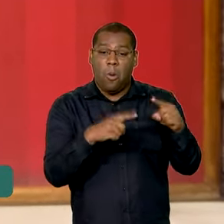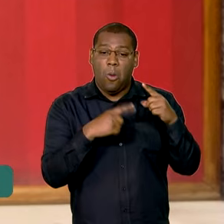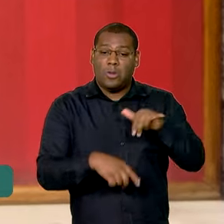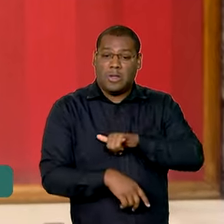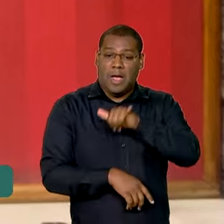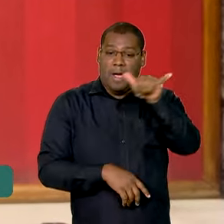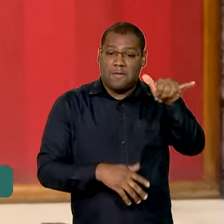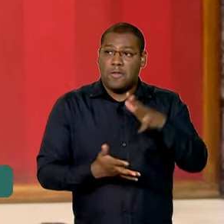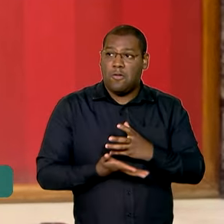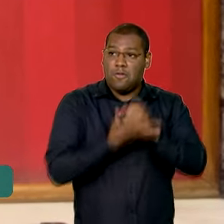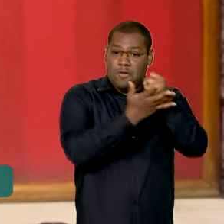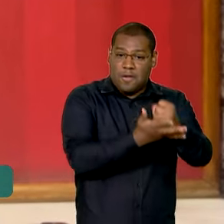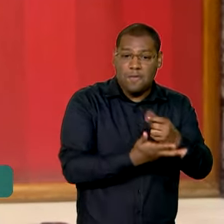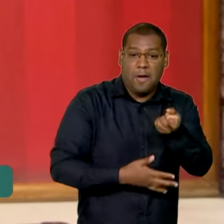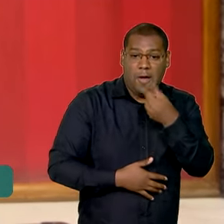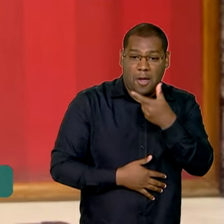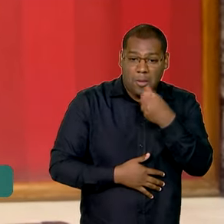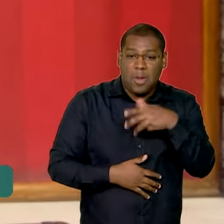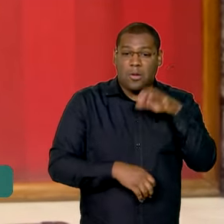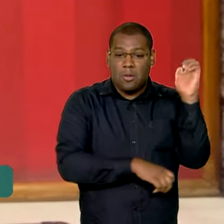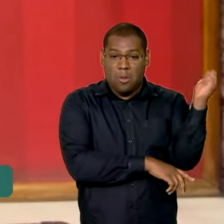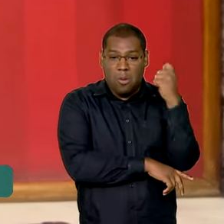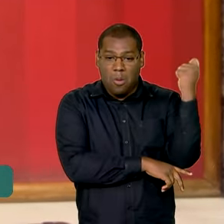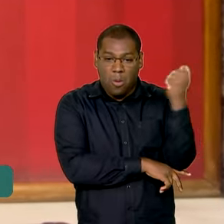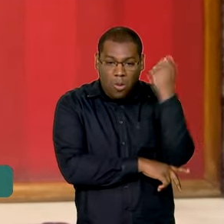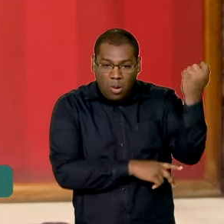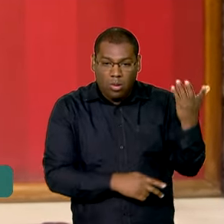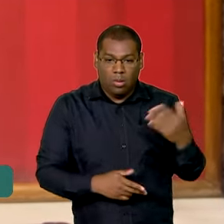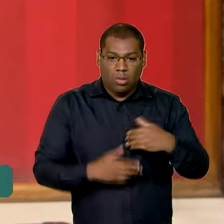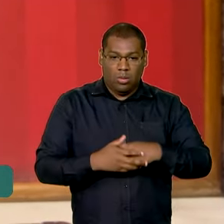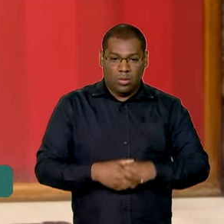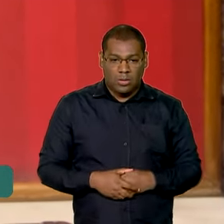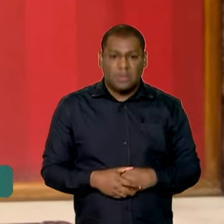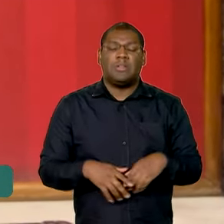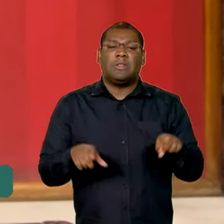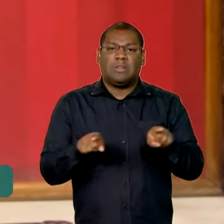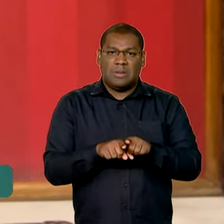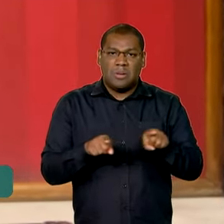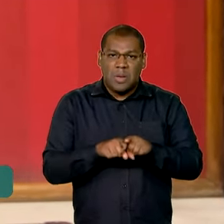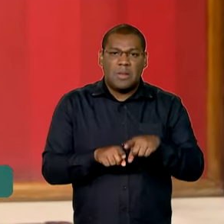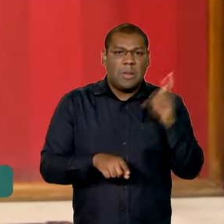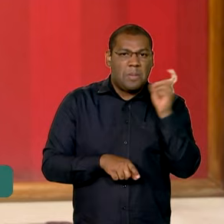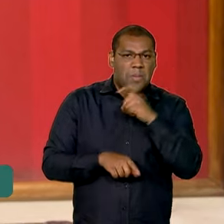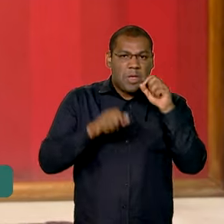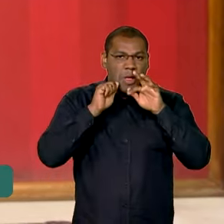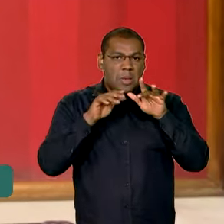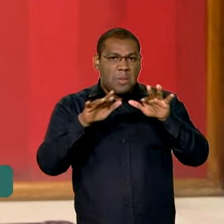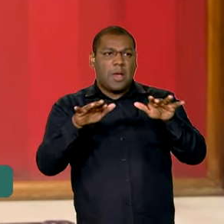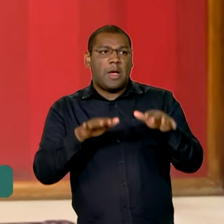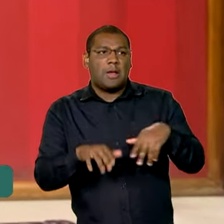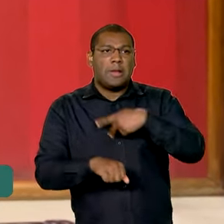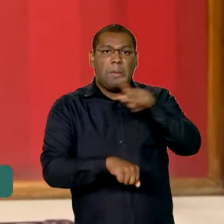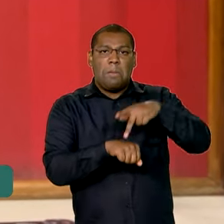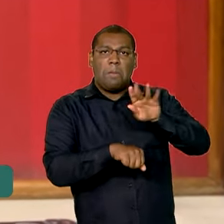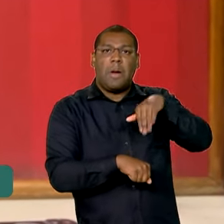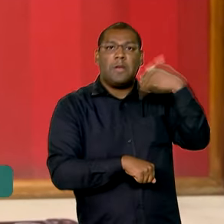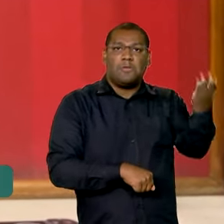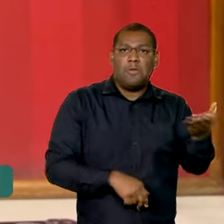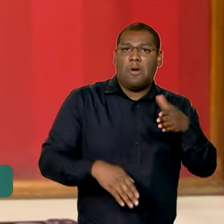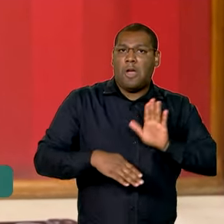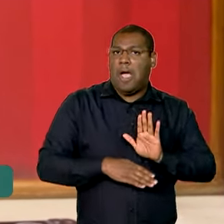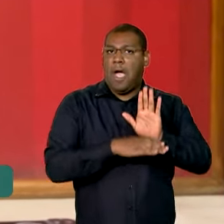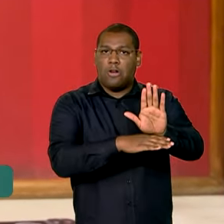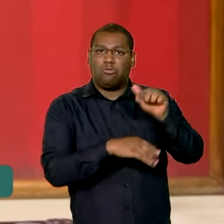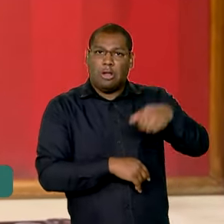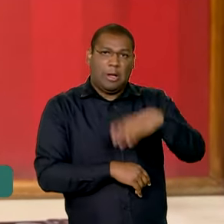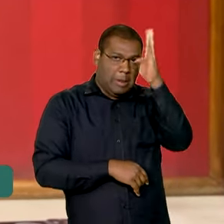desmentida com relação a oferta de apoio de outros países que teria sido negada gente por